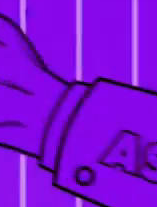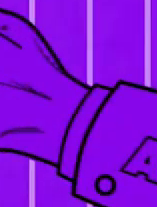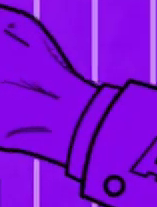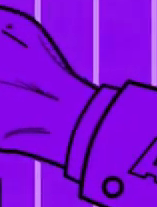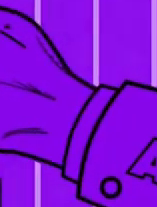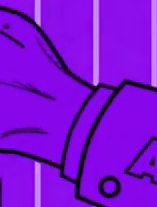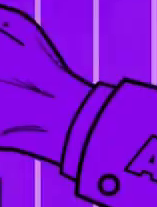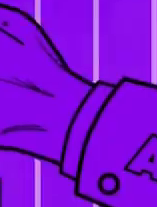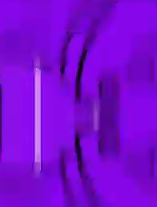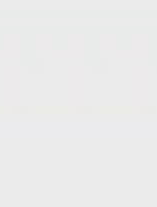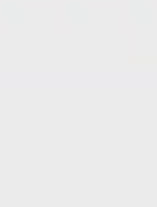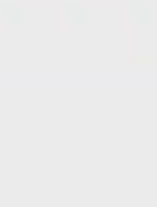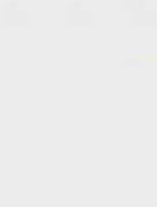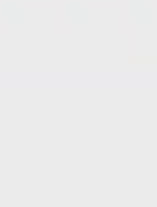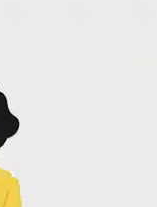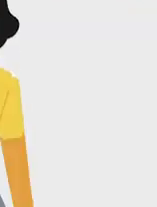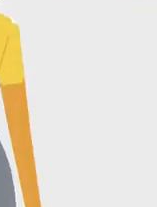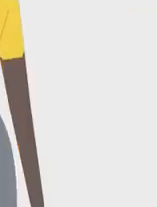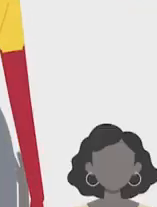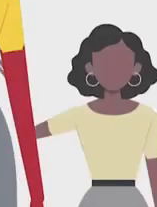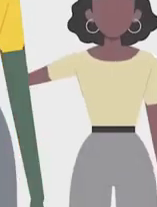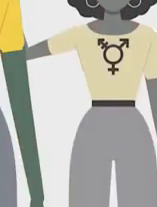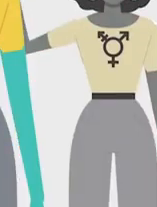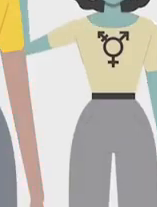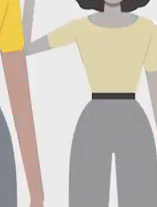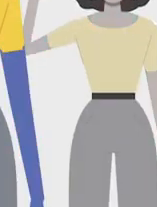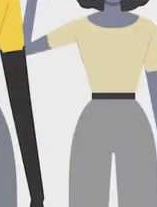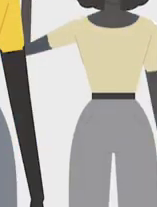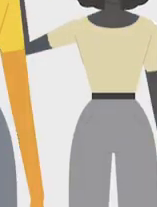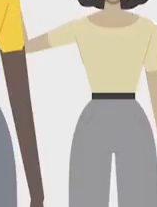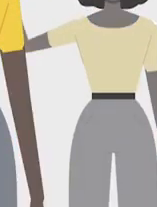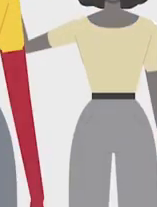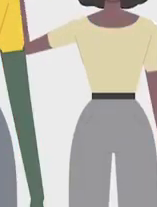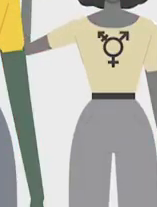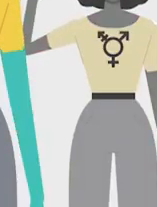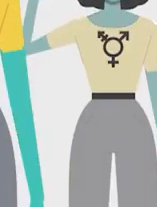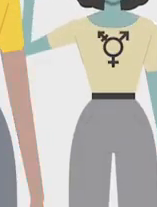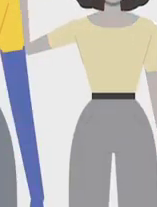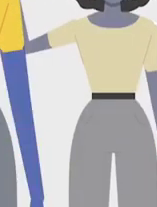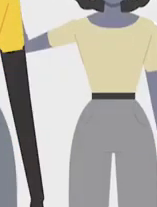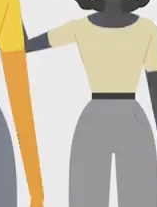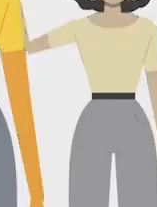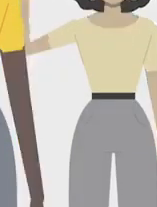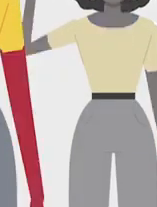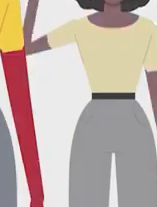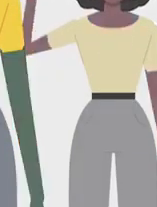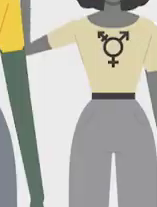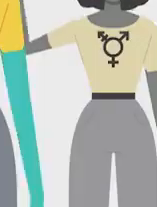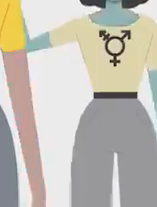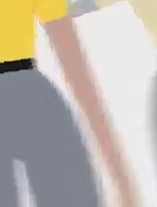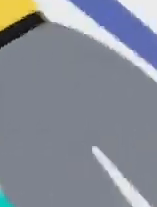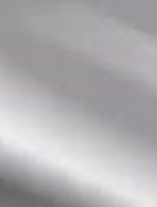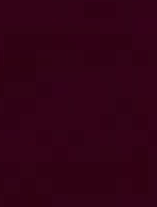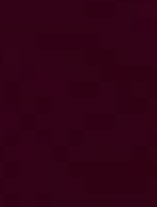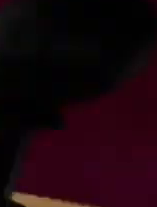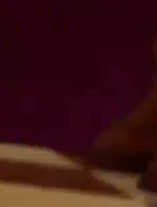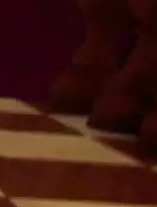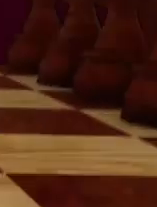motivo, o gênero. A política deve ser plural e diversa, como a sociedade.